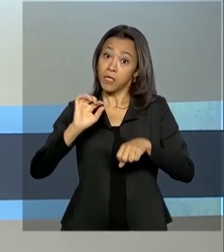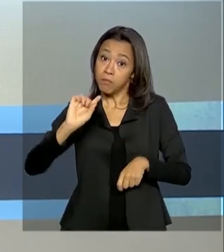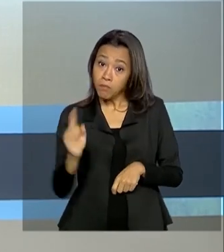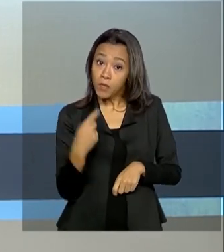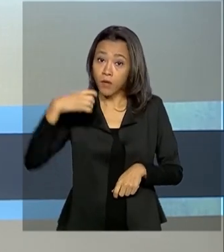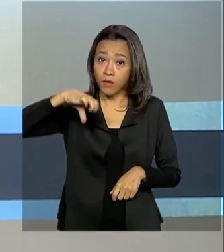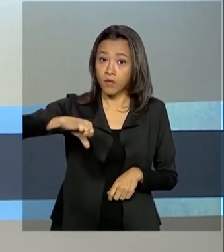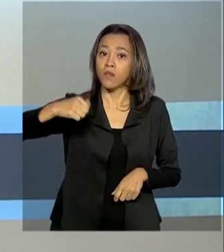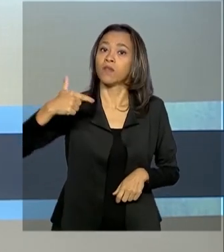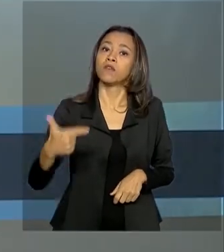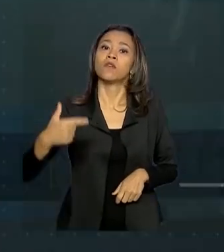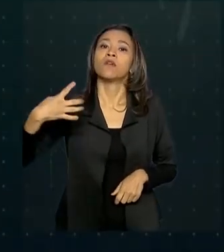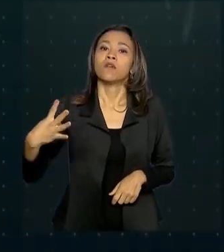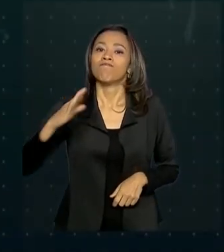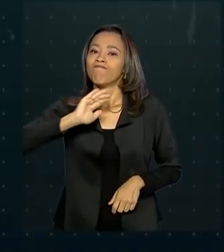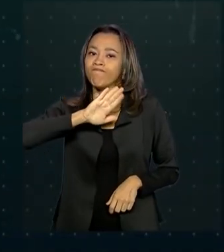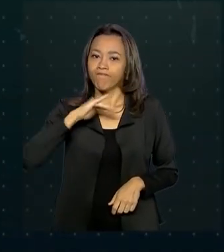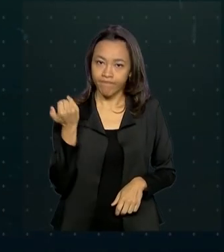mortes.